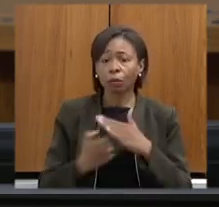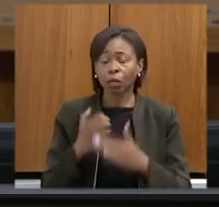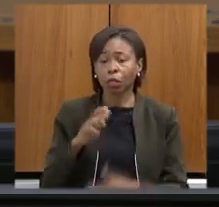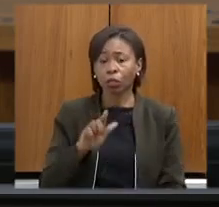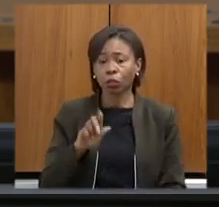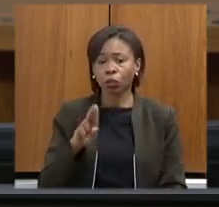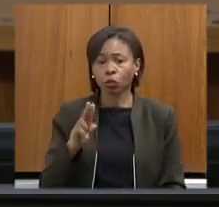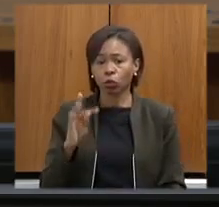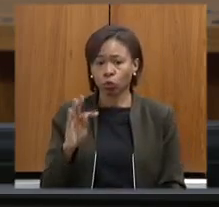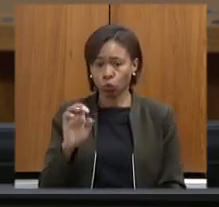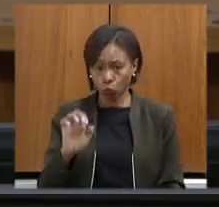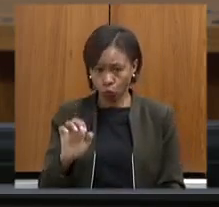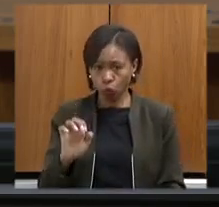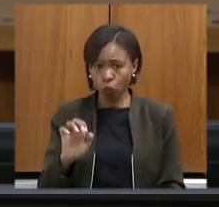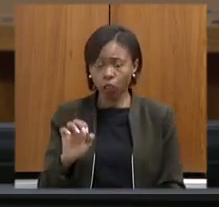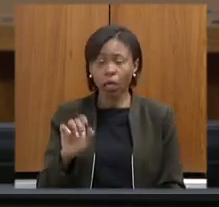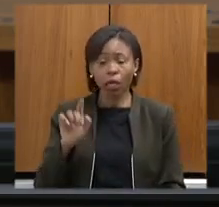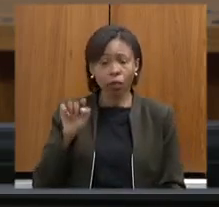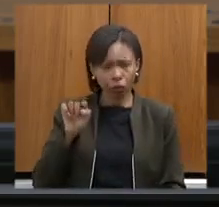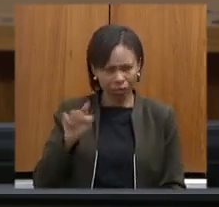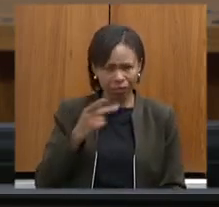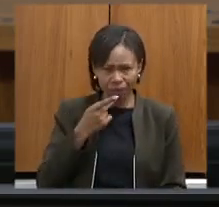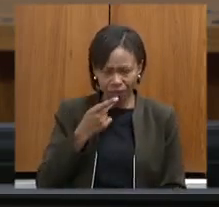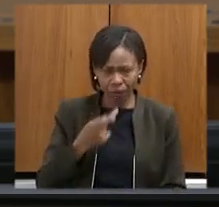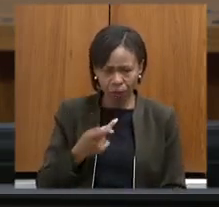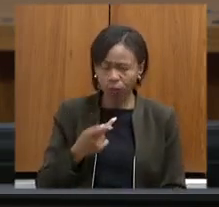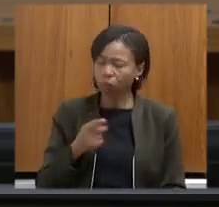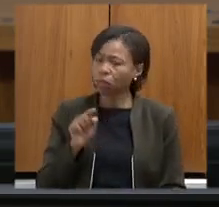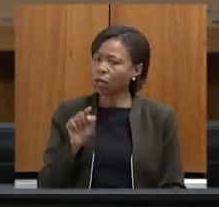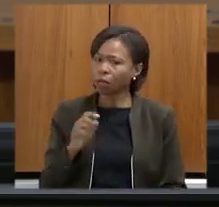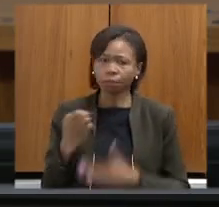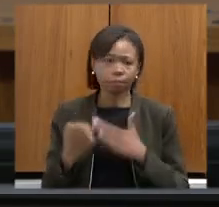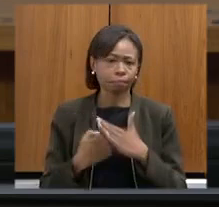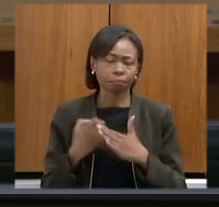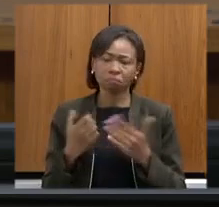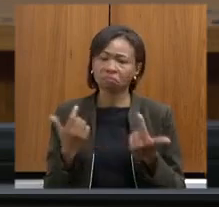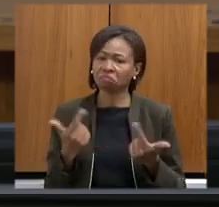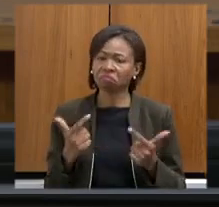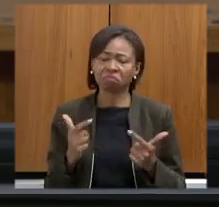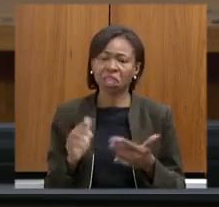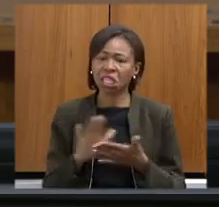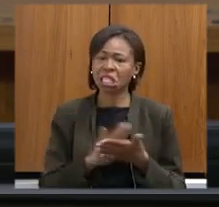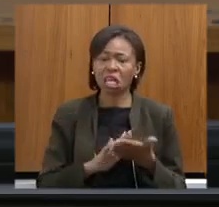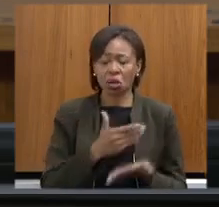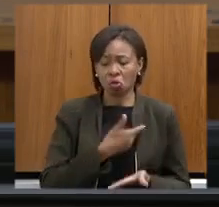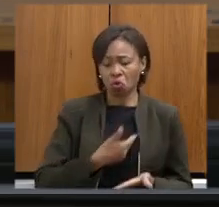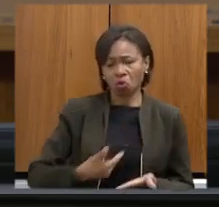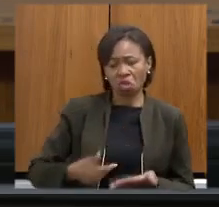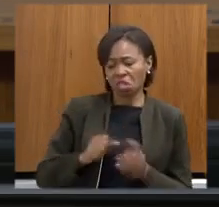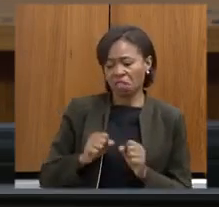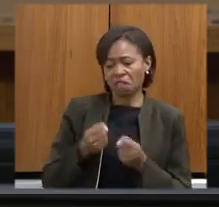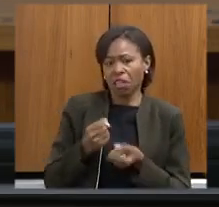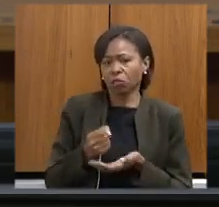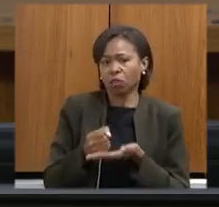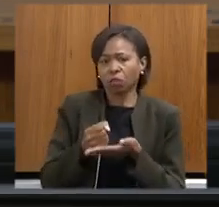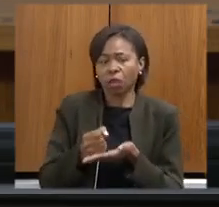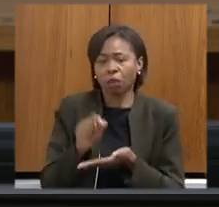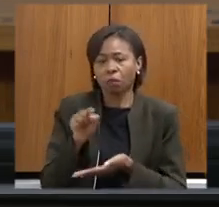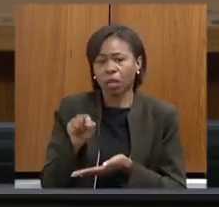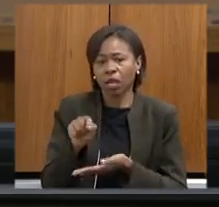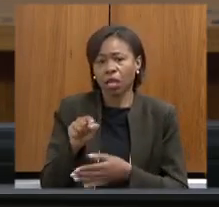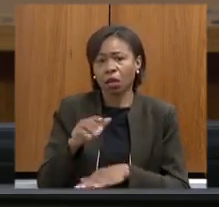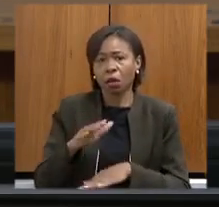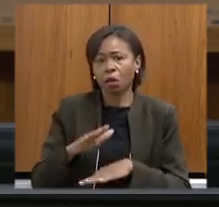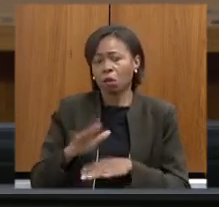City aqui é mencionada pela senhora não há nenhum tipo de defesa do governo de Estado para empreendimento A,